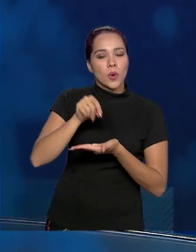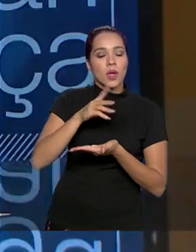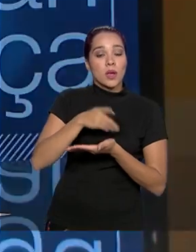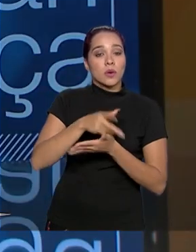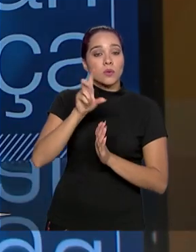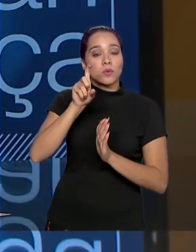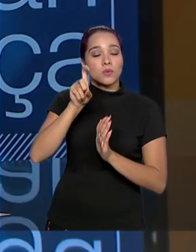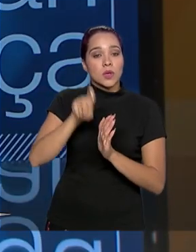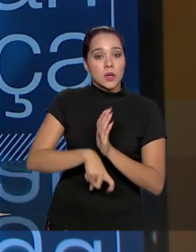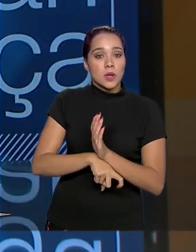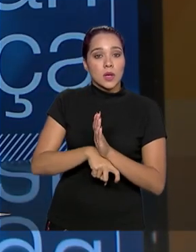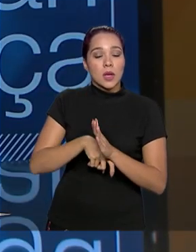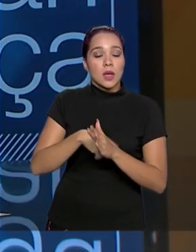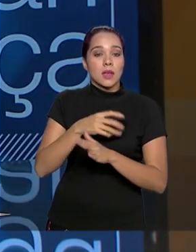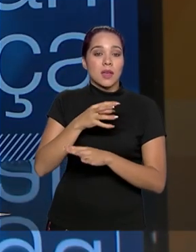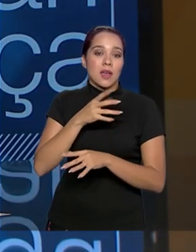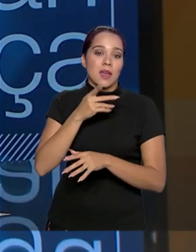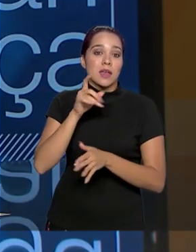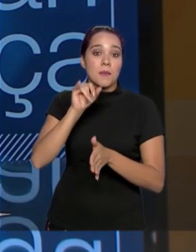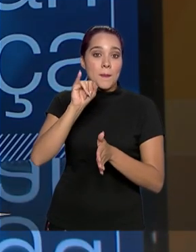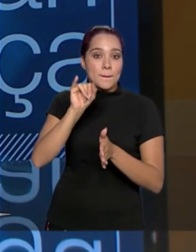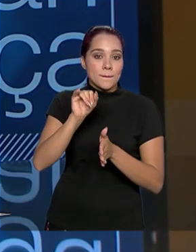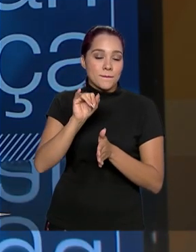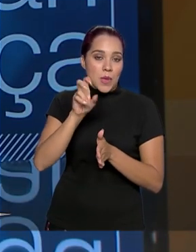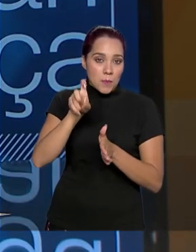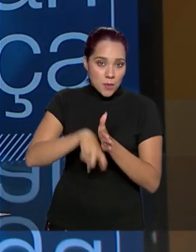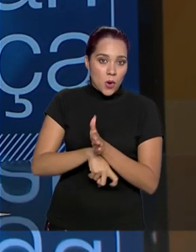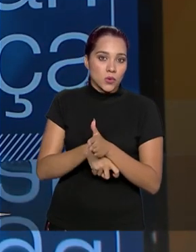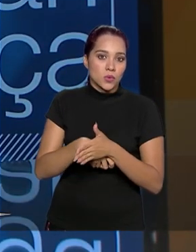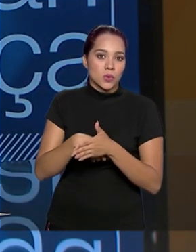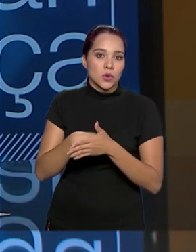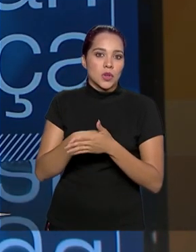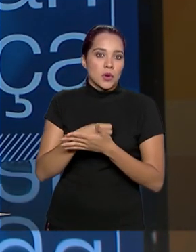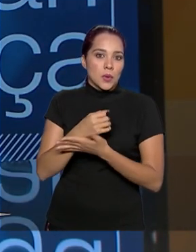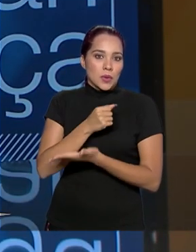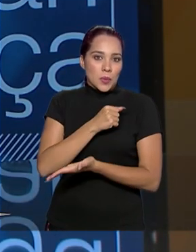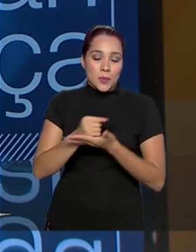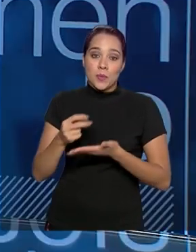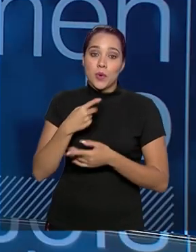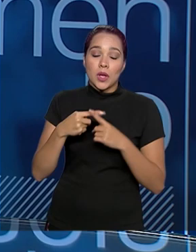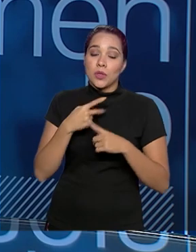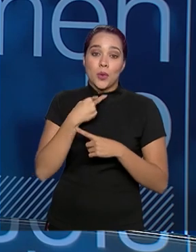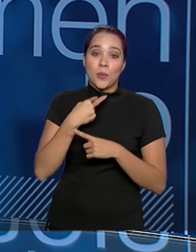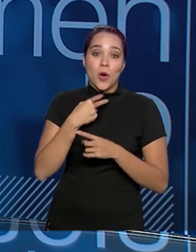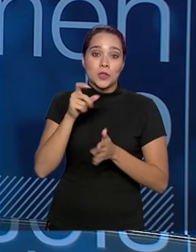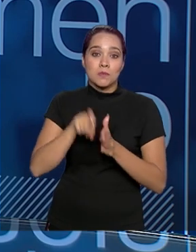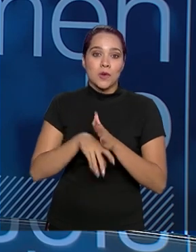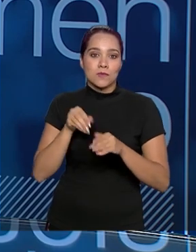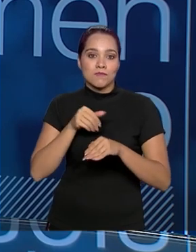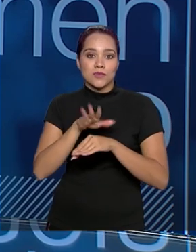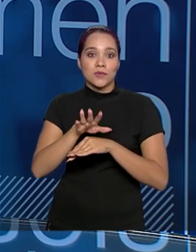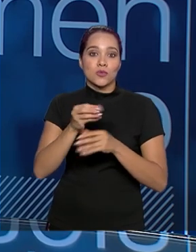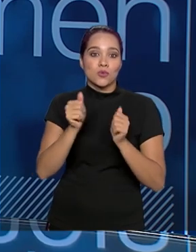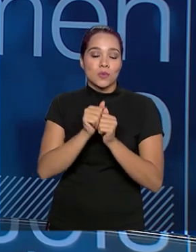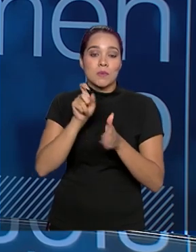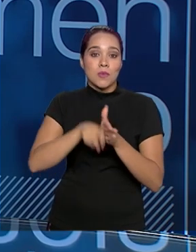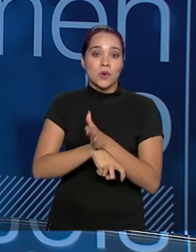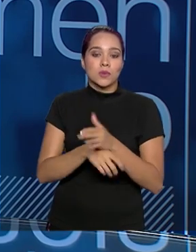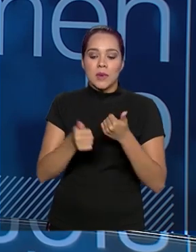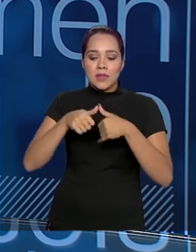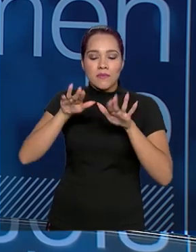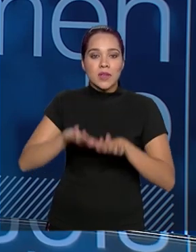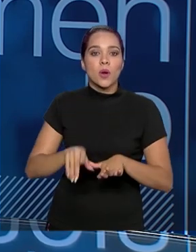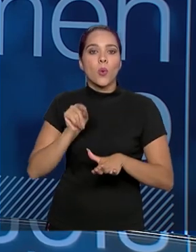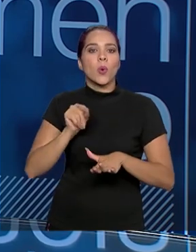imposto, porque você não pode importar imposto, você exportar imposto, você perde competitividade na ponta, só que o que está ficando aqui no